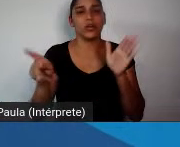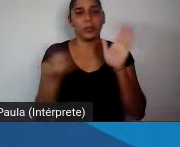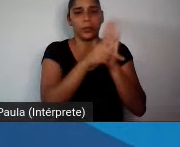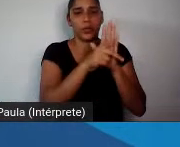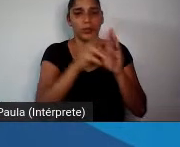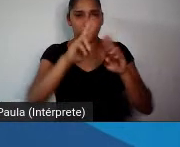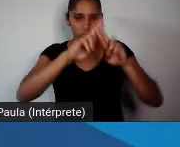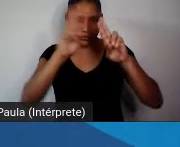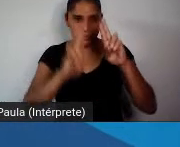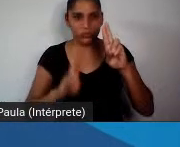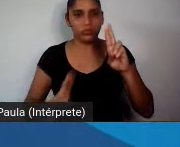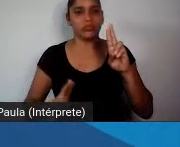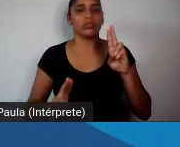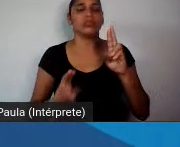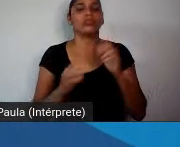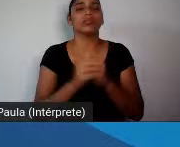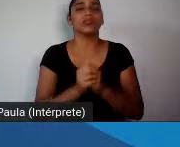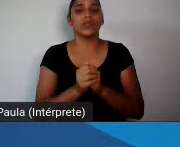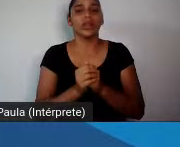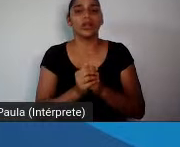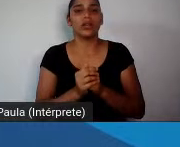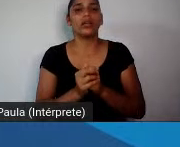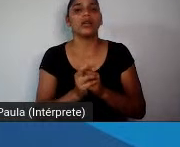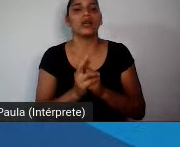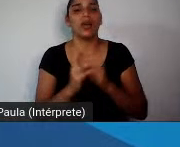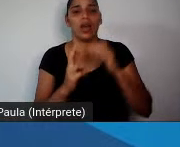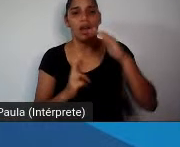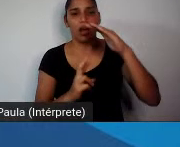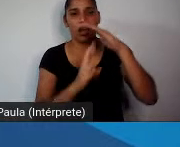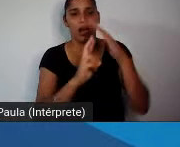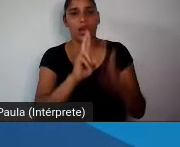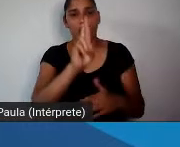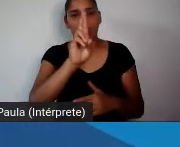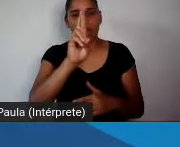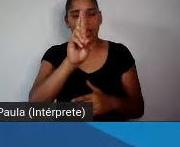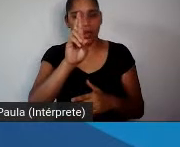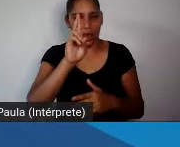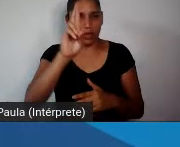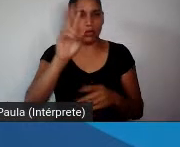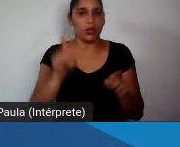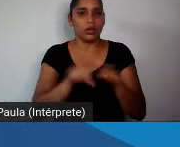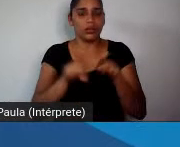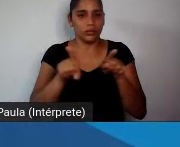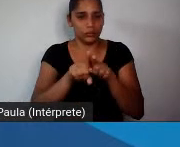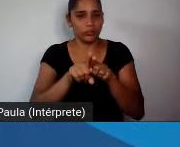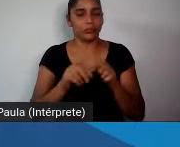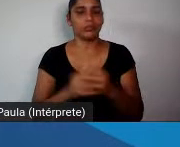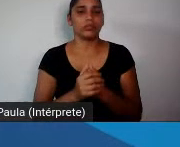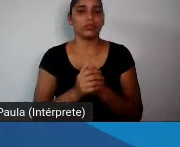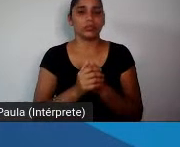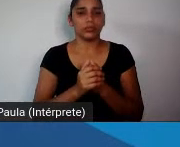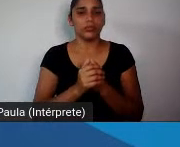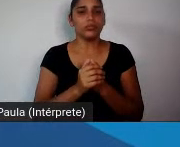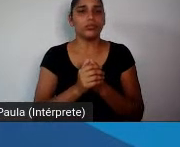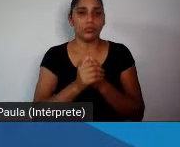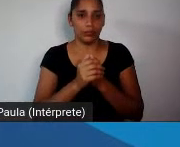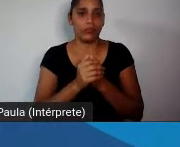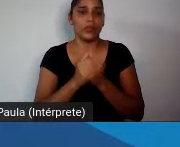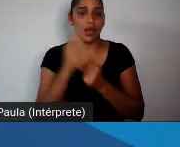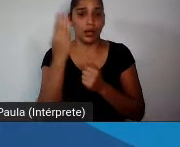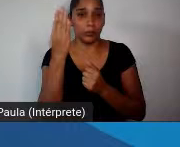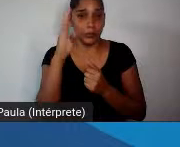tem hoje também a nossa reitora, egressa da faculdade, não se dá apenas no mundo, na questão biológica, ela também é